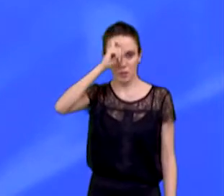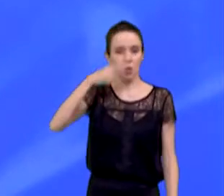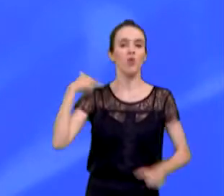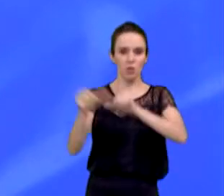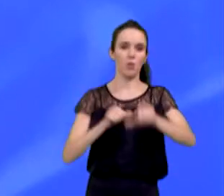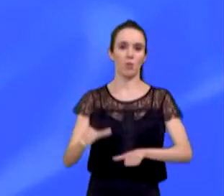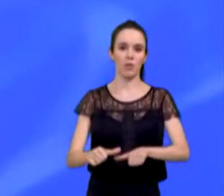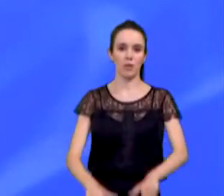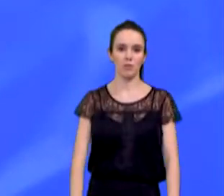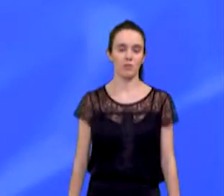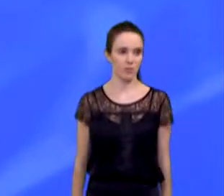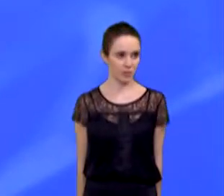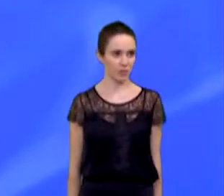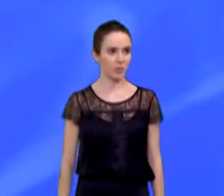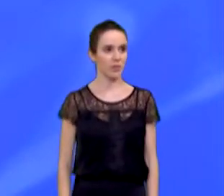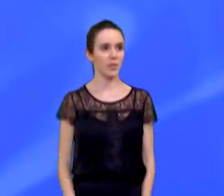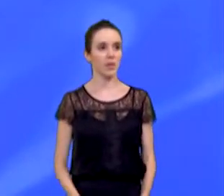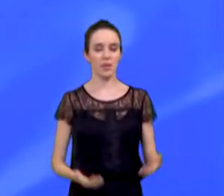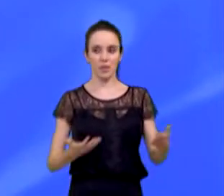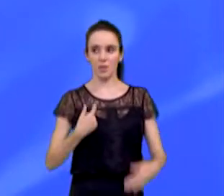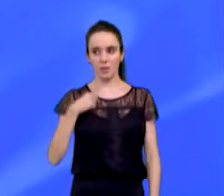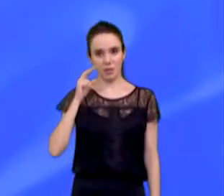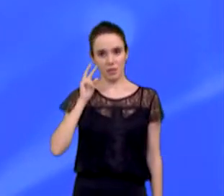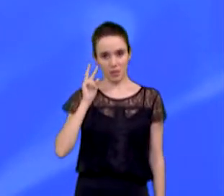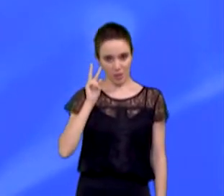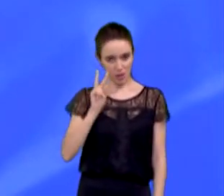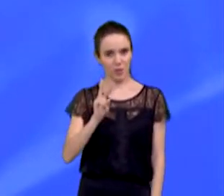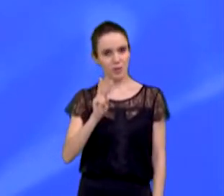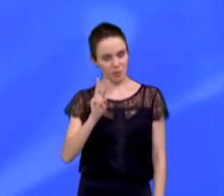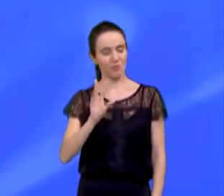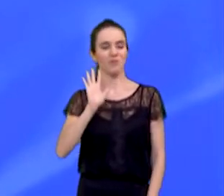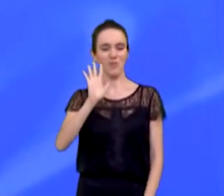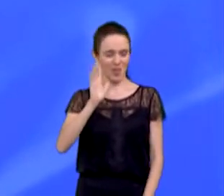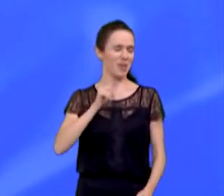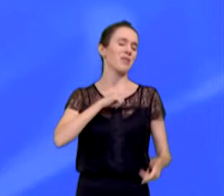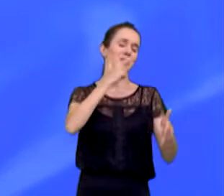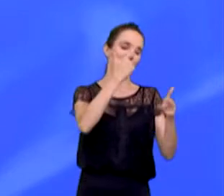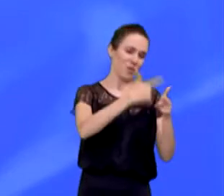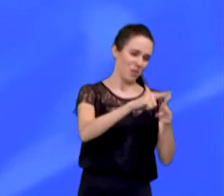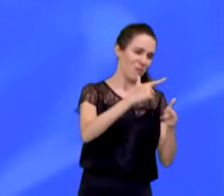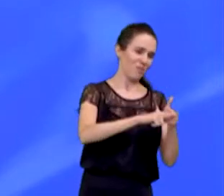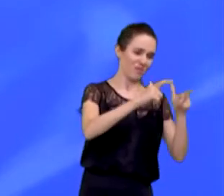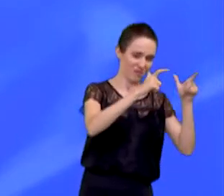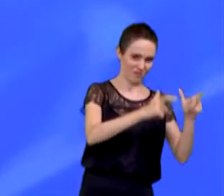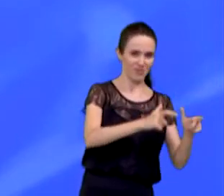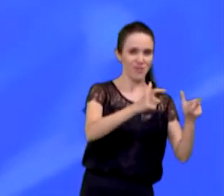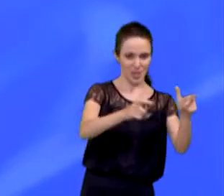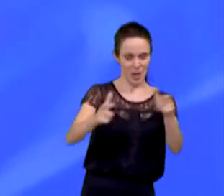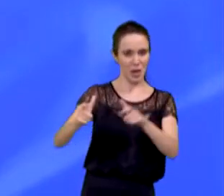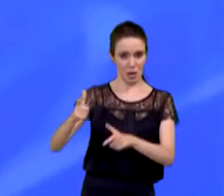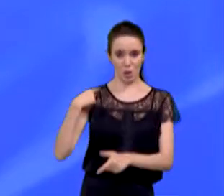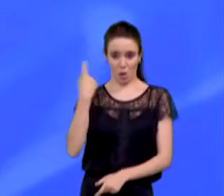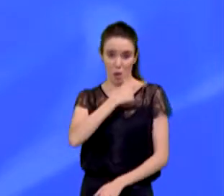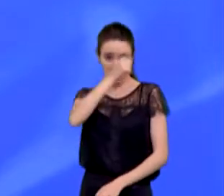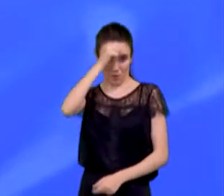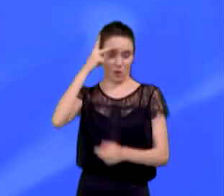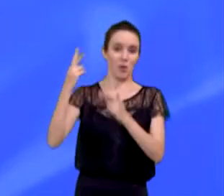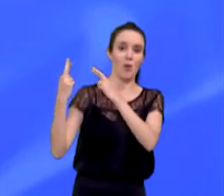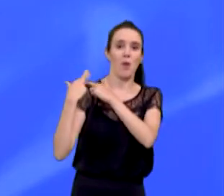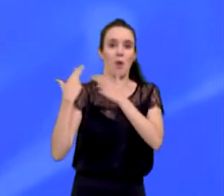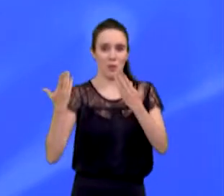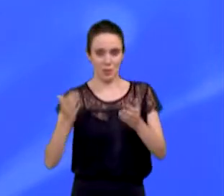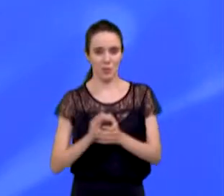candidata, por favor. O que a gente vê é precarização em todas as áreas que a prefeitura é responsável. Infelizmente, existe